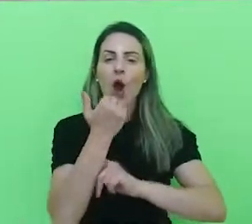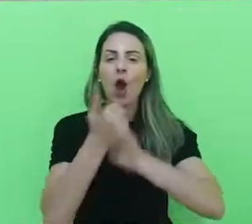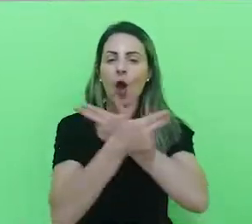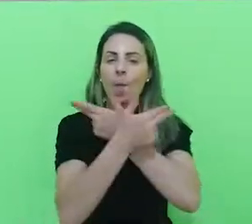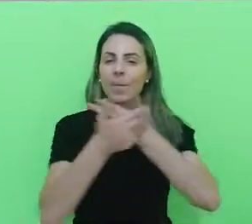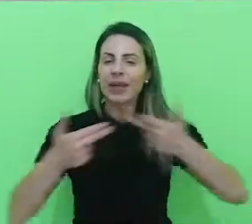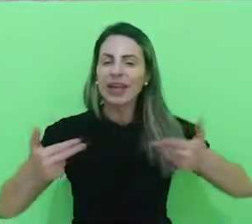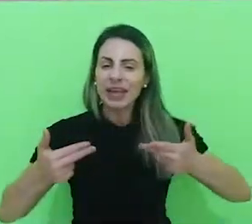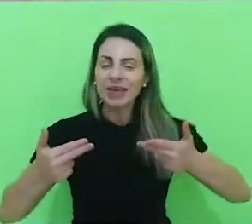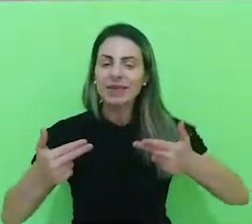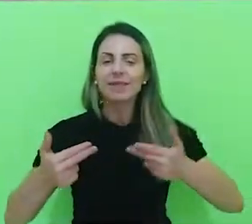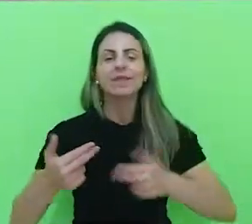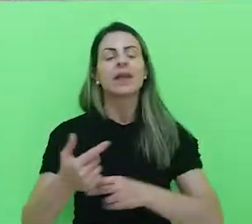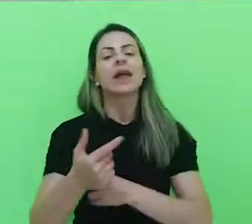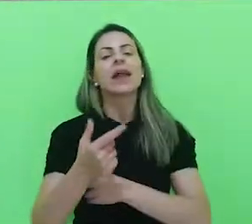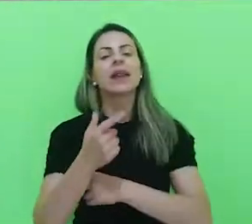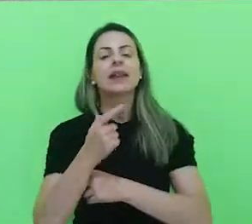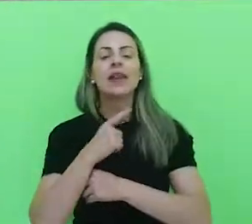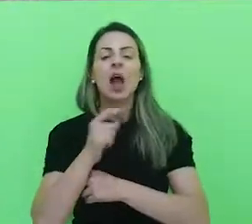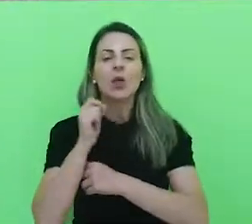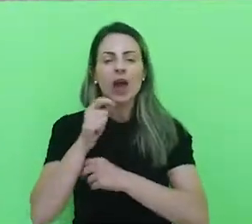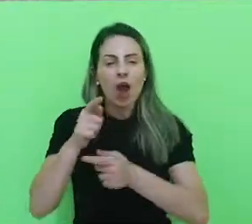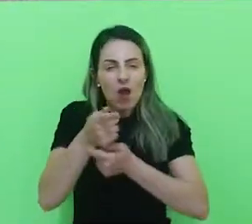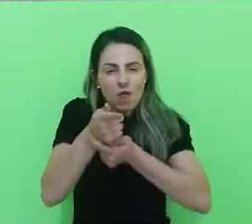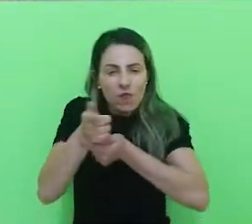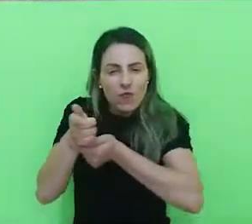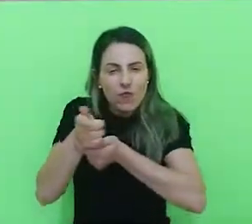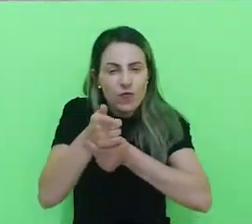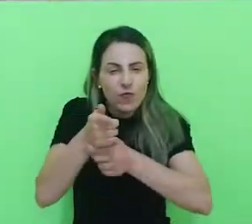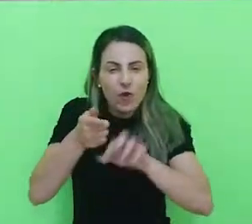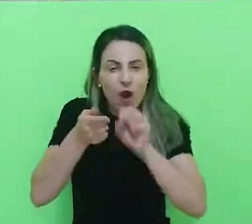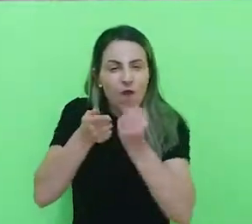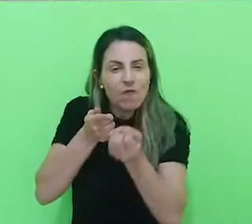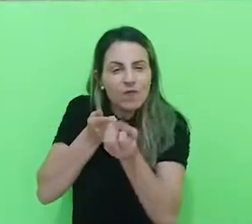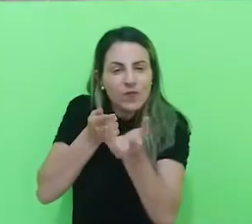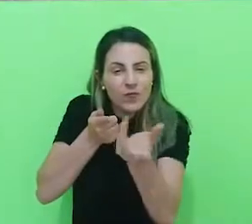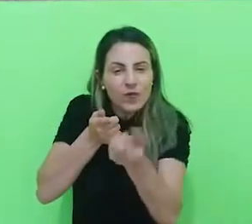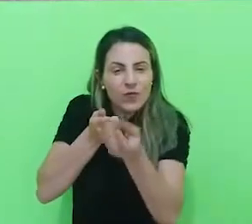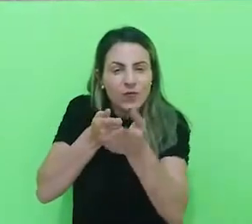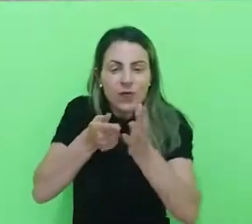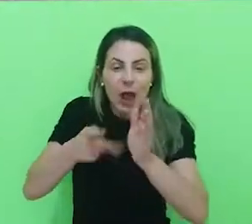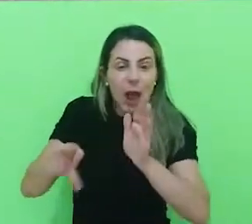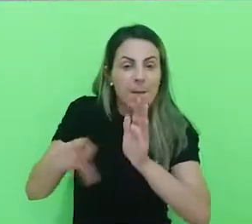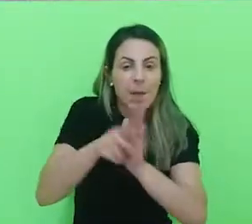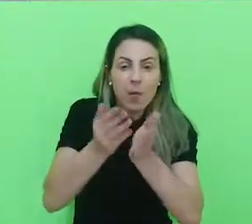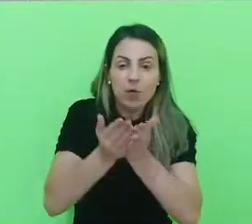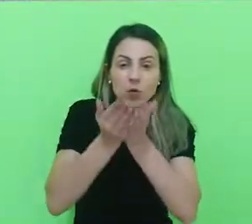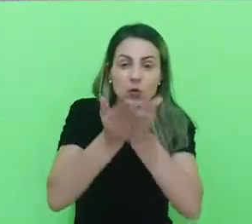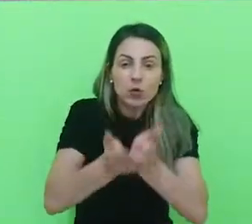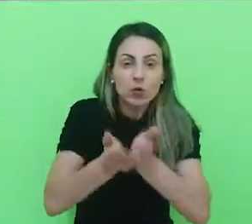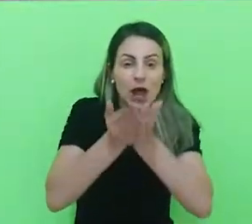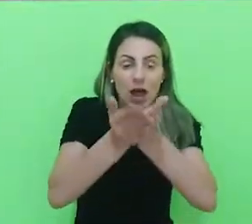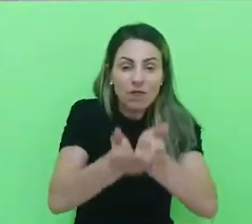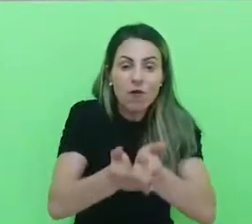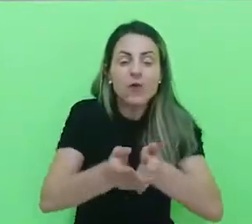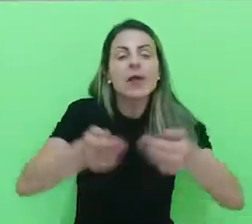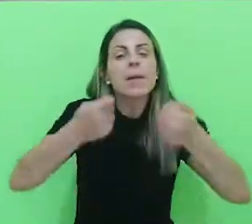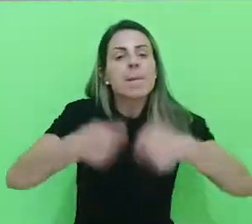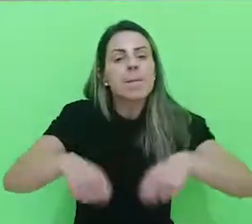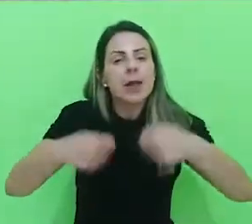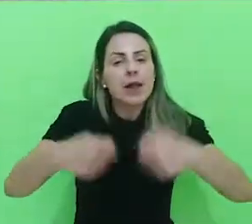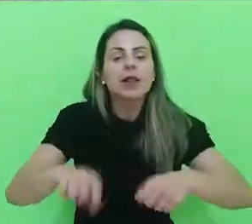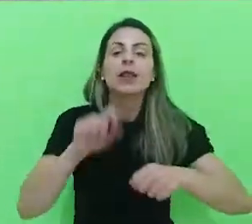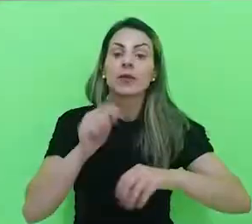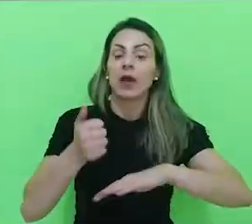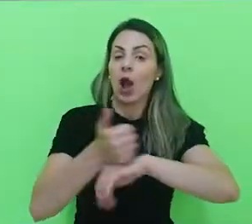com a tecnologia de solda na indústria naval, que é muito promissor inclusive pela necessidade que a gente tem desse